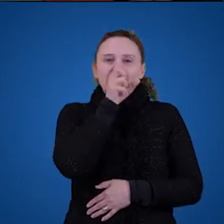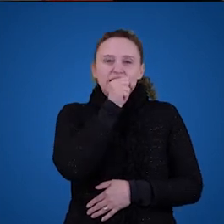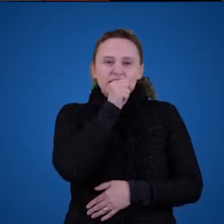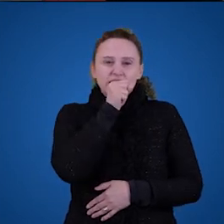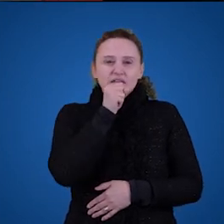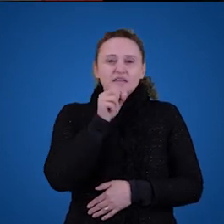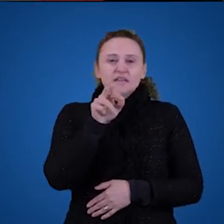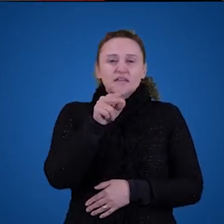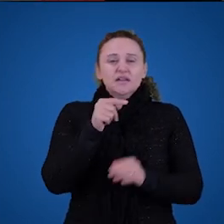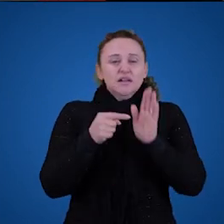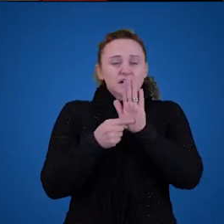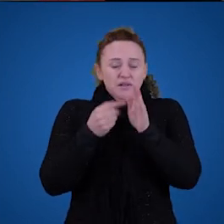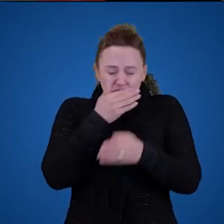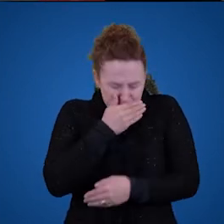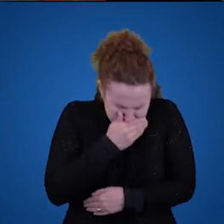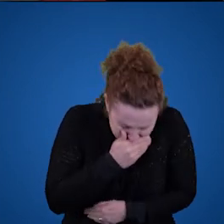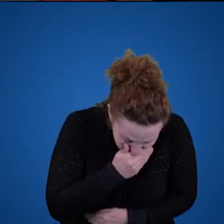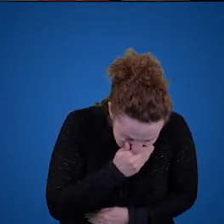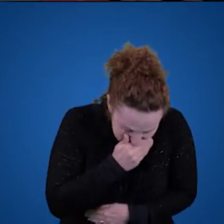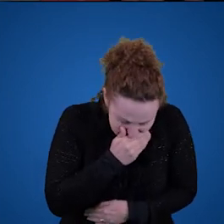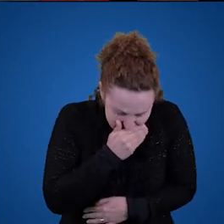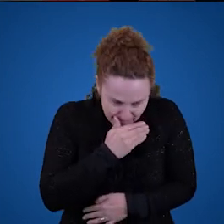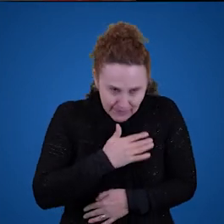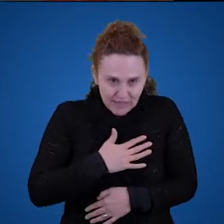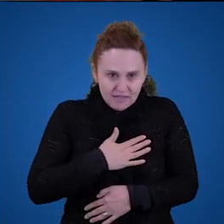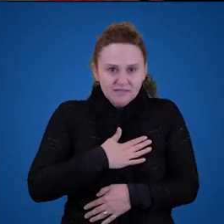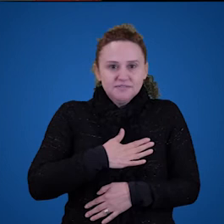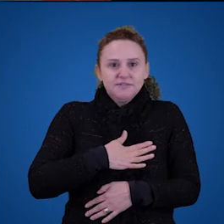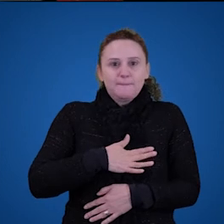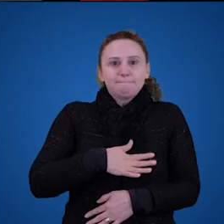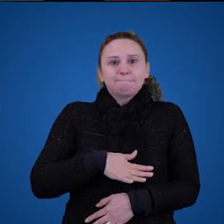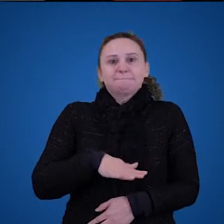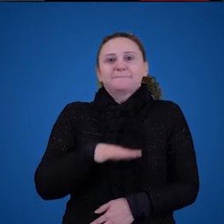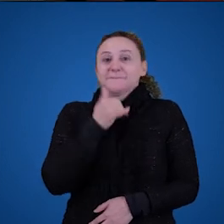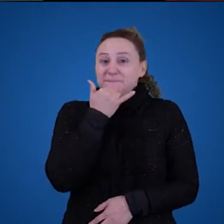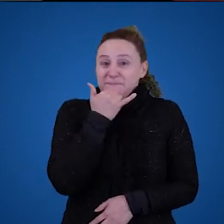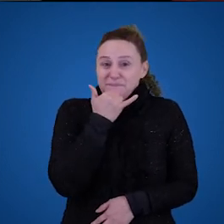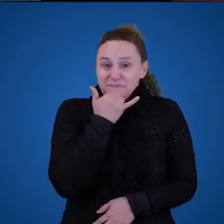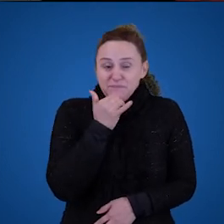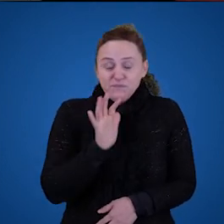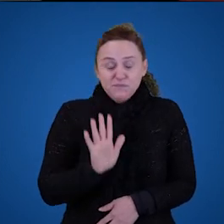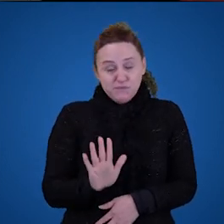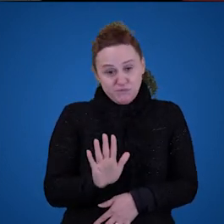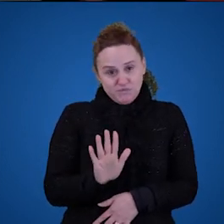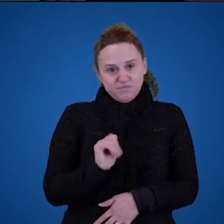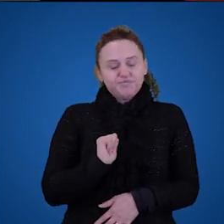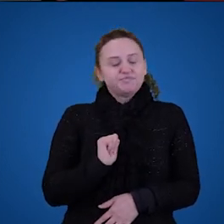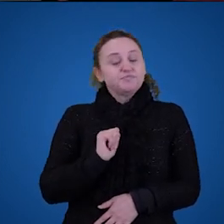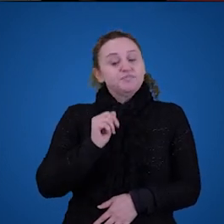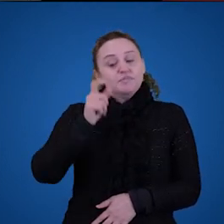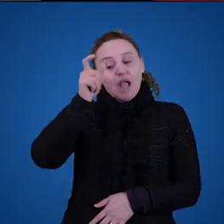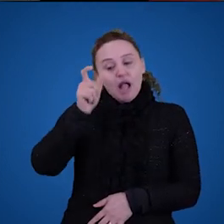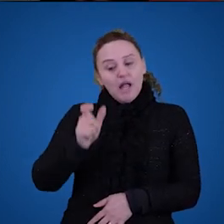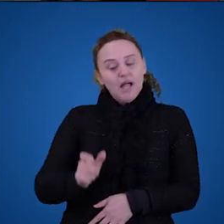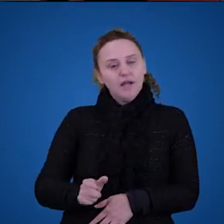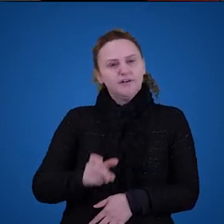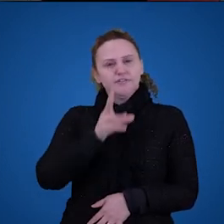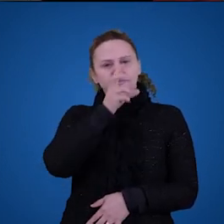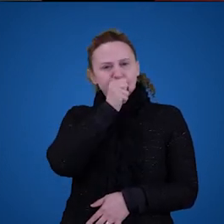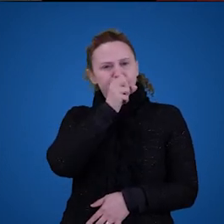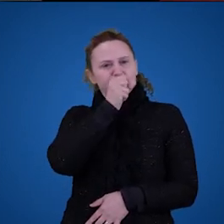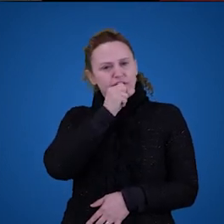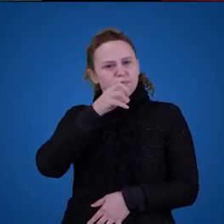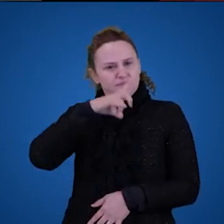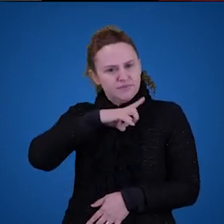este objeto a vocês, né? Então, garrafa laranja é essa, é esse objeto. Então, garrafa laranja tem